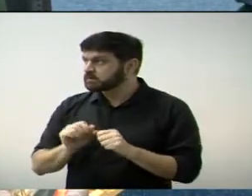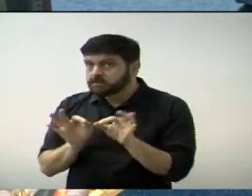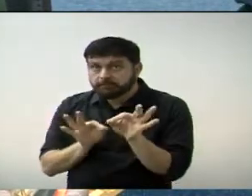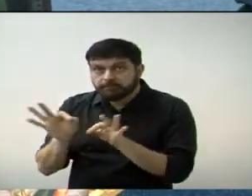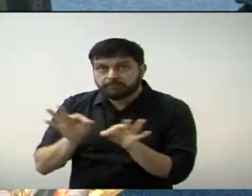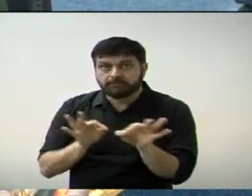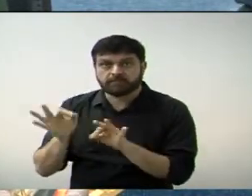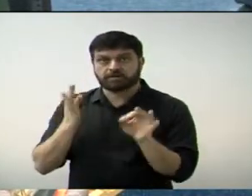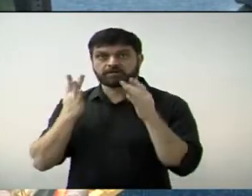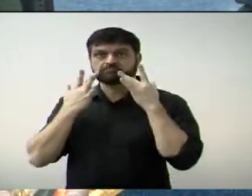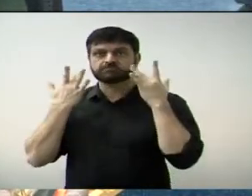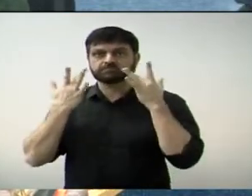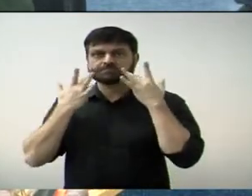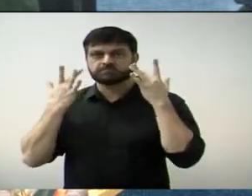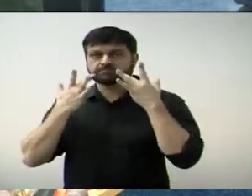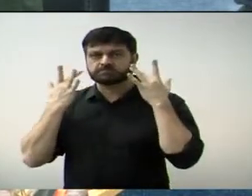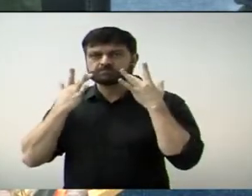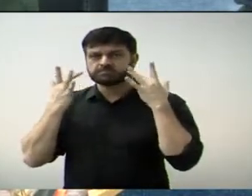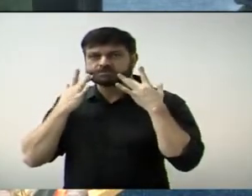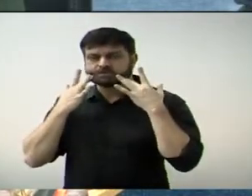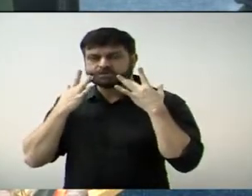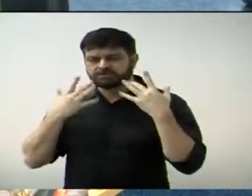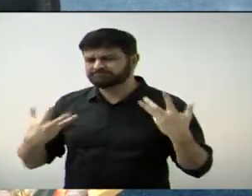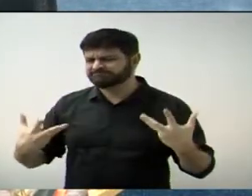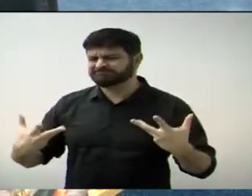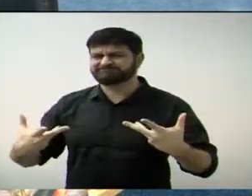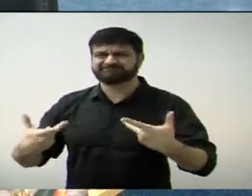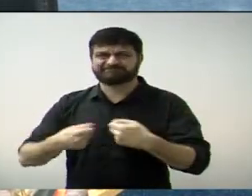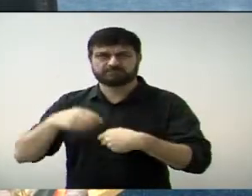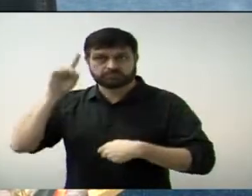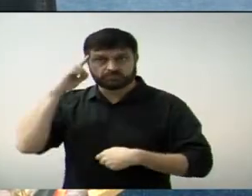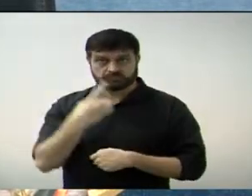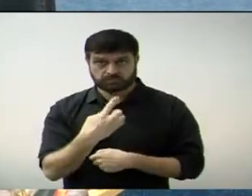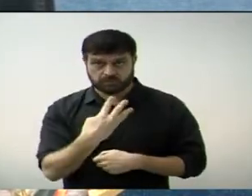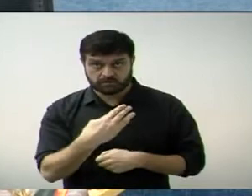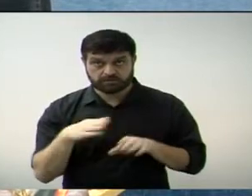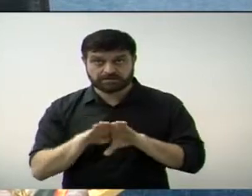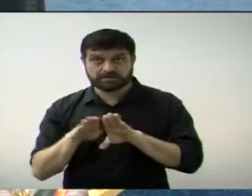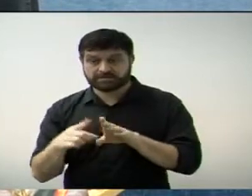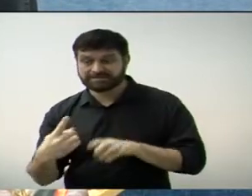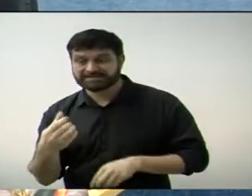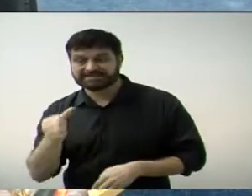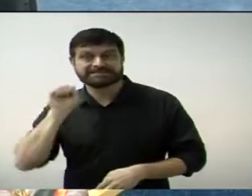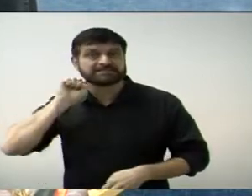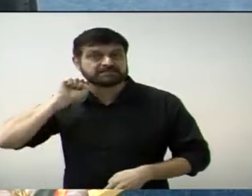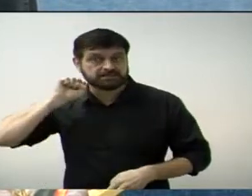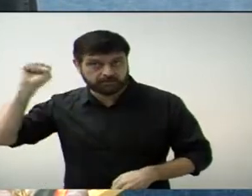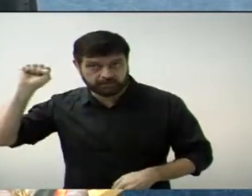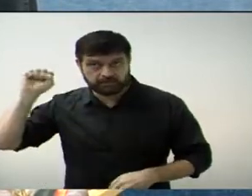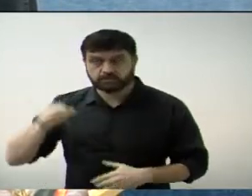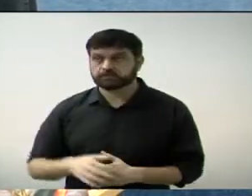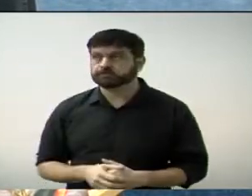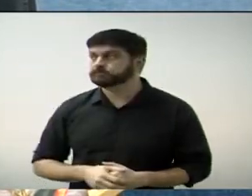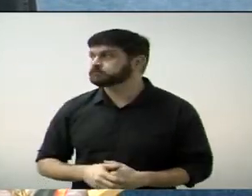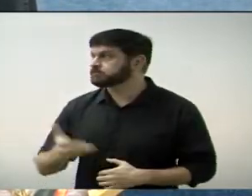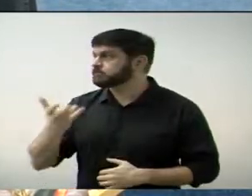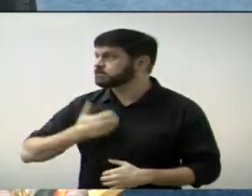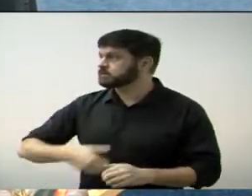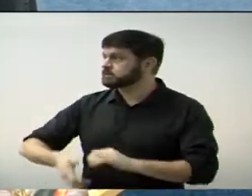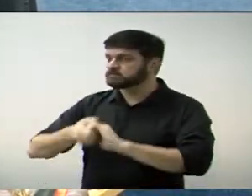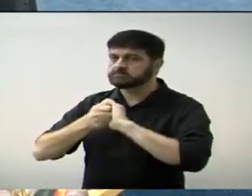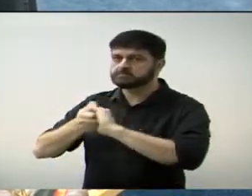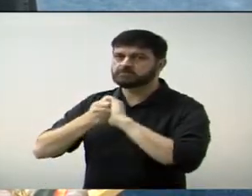esse evento acontecesse nos dias 14 e 16 de abril. E quero também